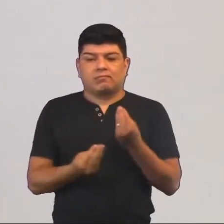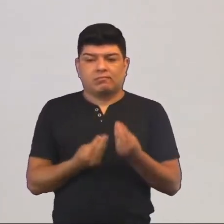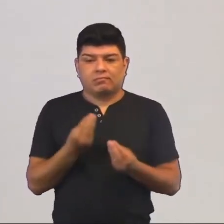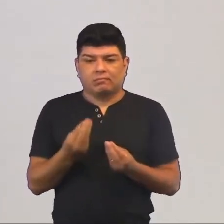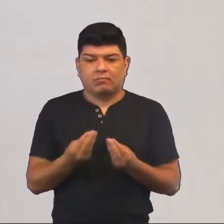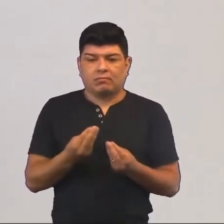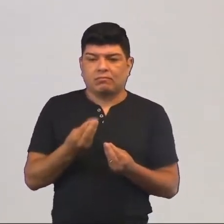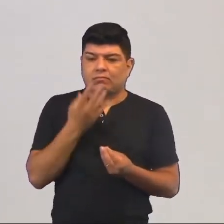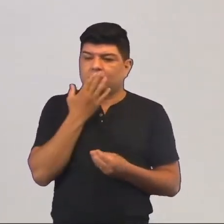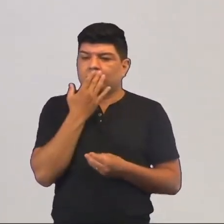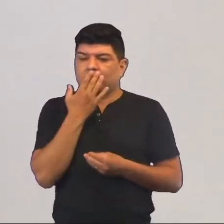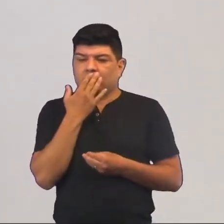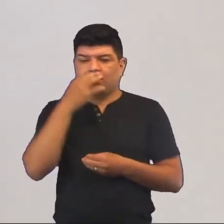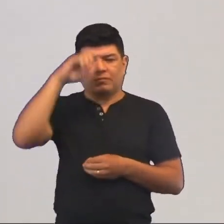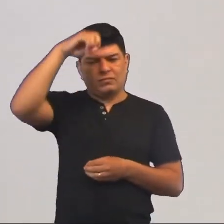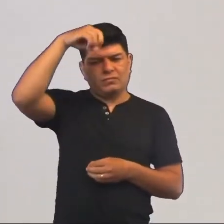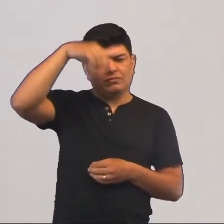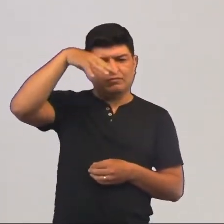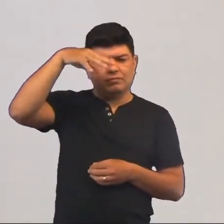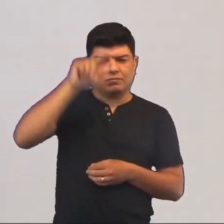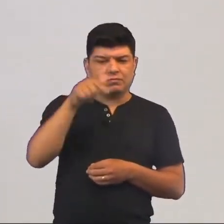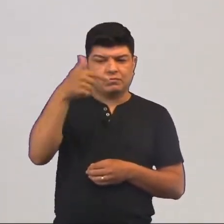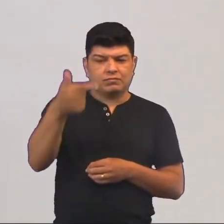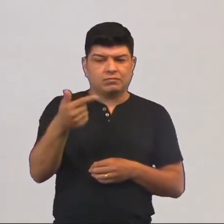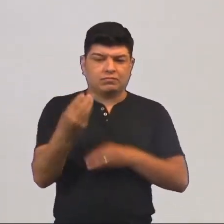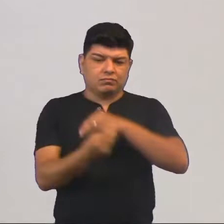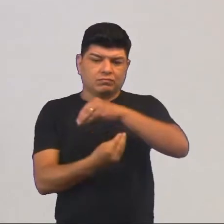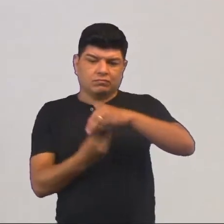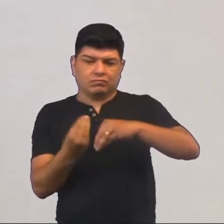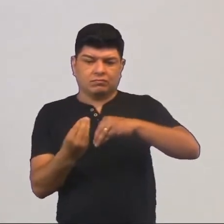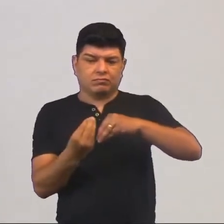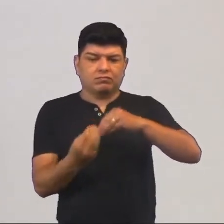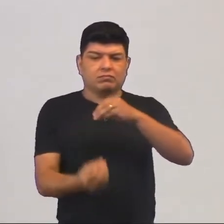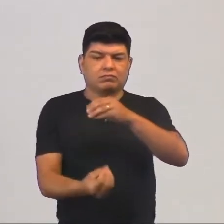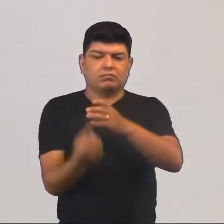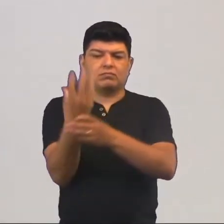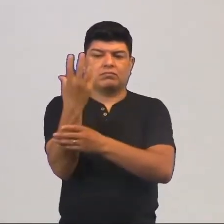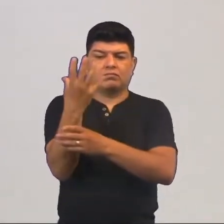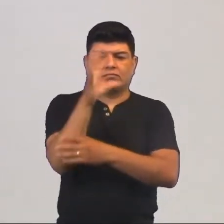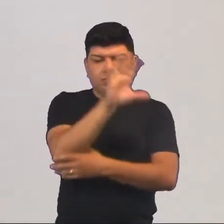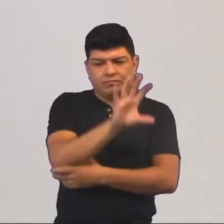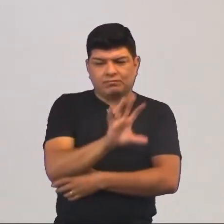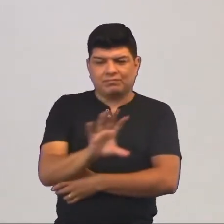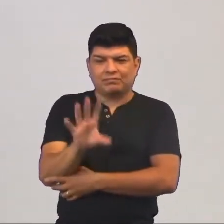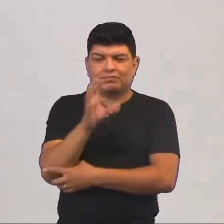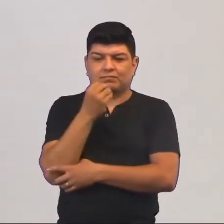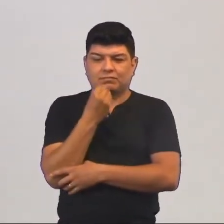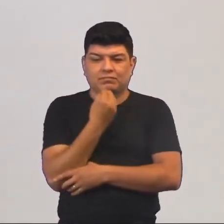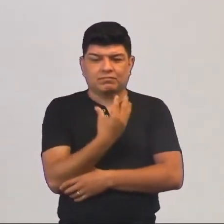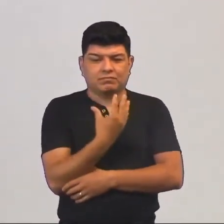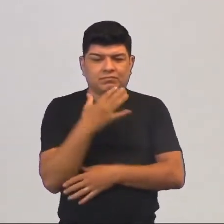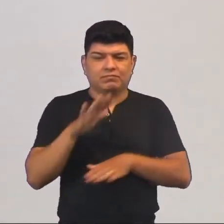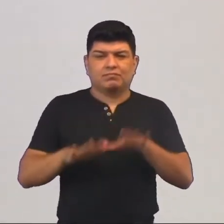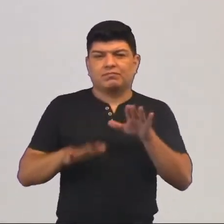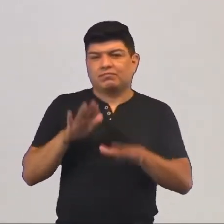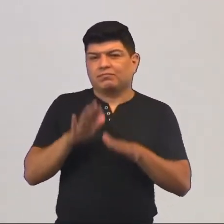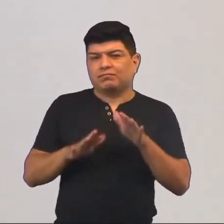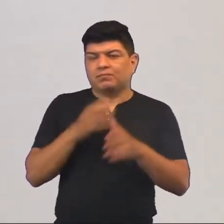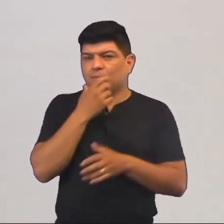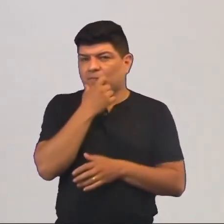cor de uma luz vai se identificar com outra cor de luz. E aí criar essa atmosfera, né? Às vezes você diz